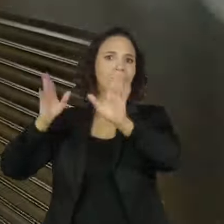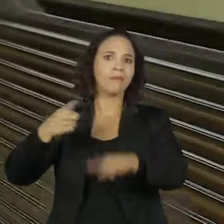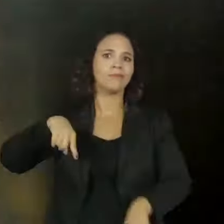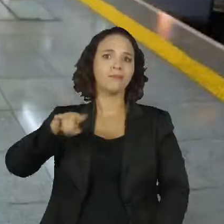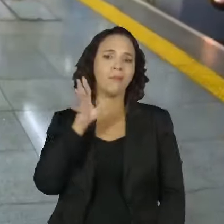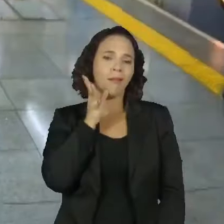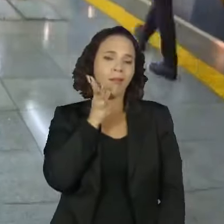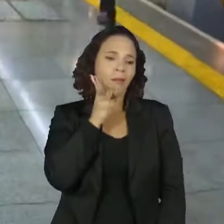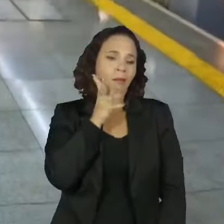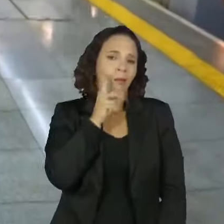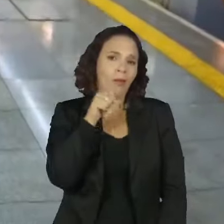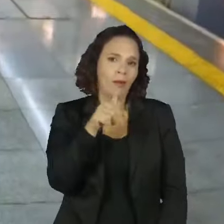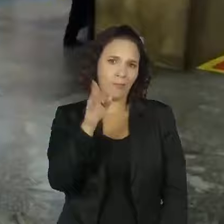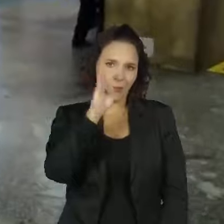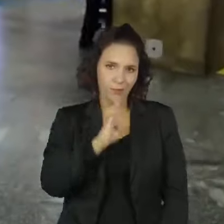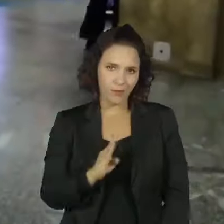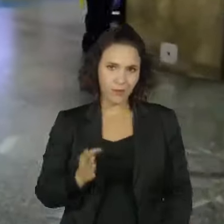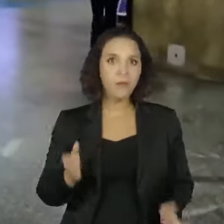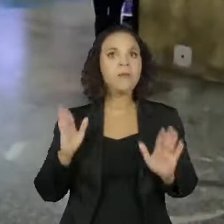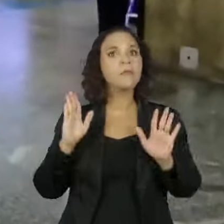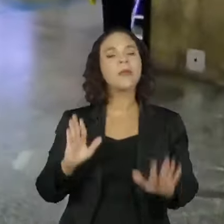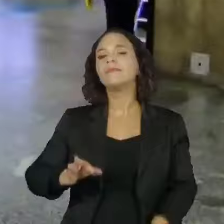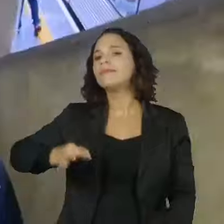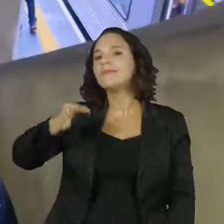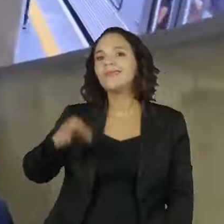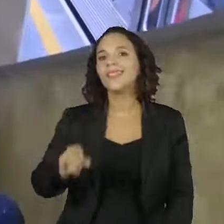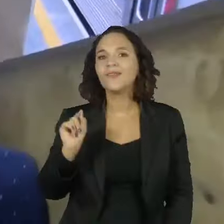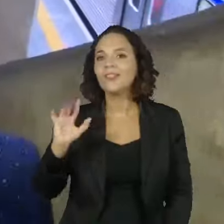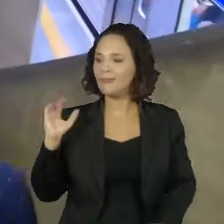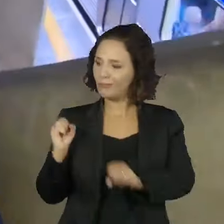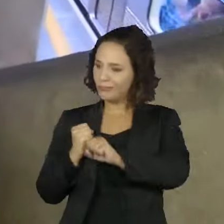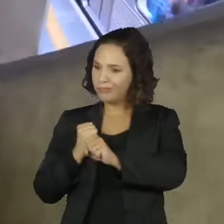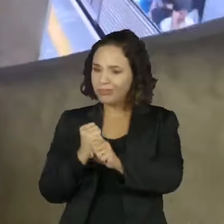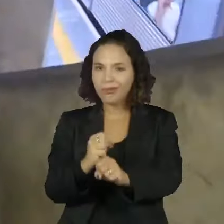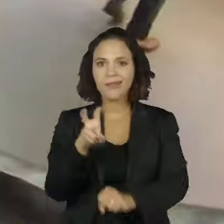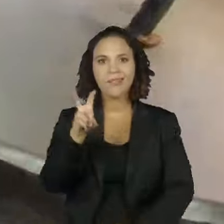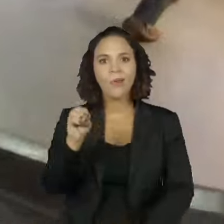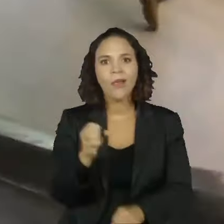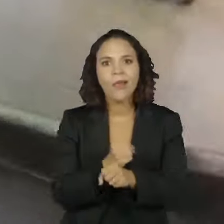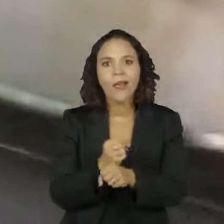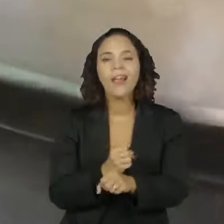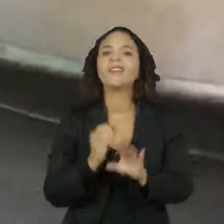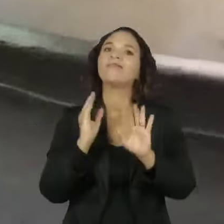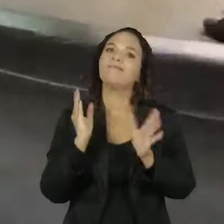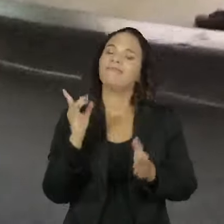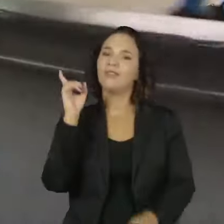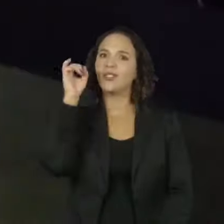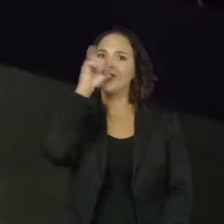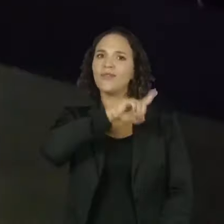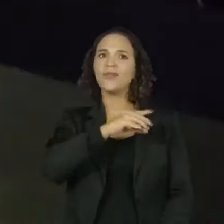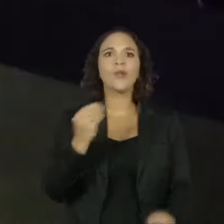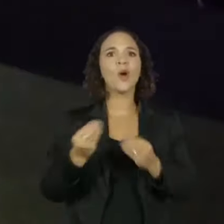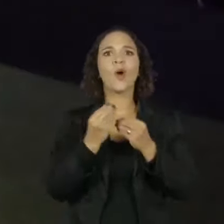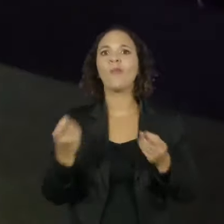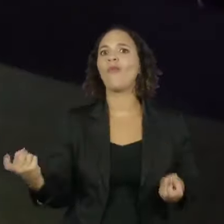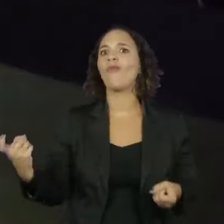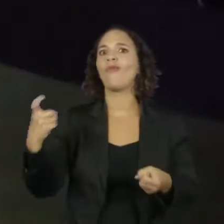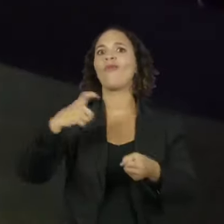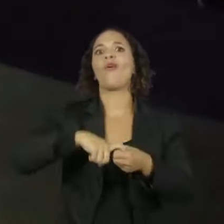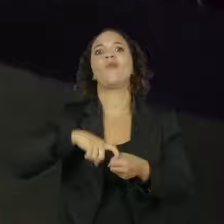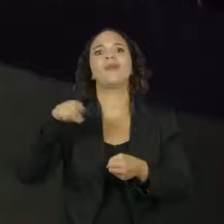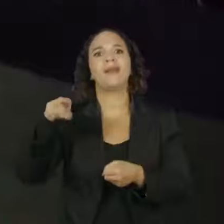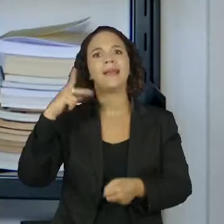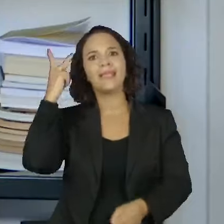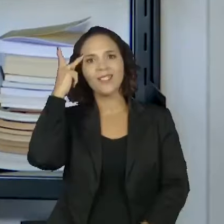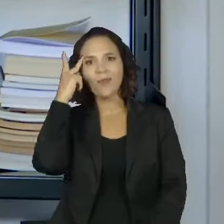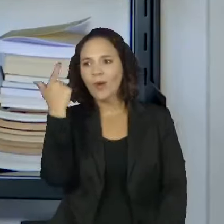devagar. Mas se tem algo certo é que nesses 50 anos de metrô, fica difícil imaginar uma São Paulo sem